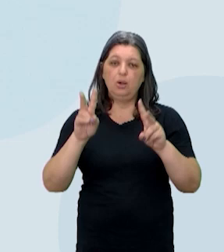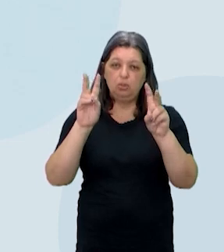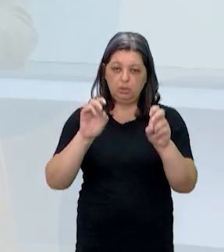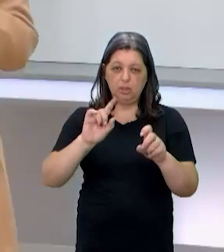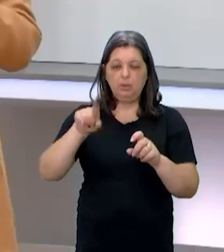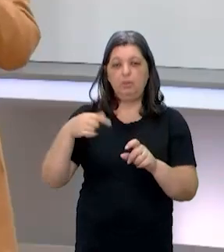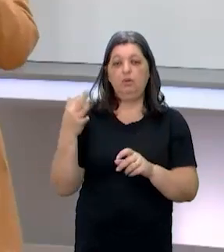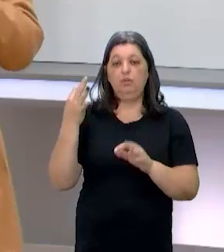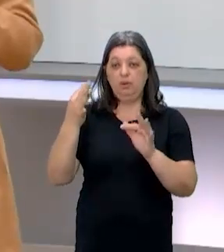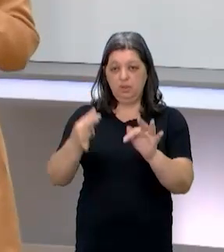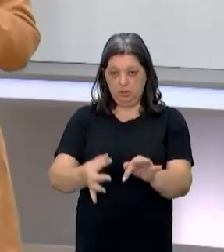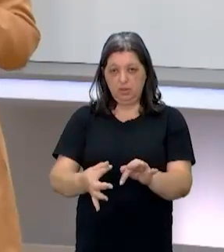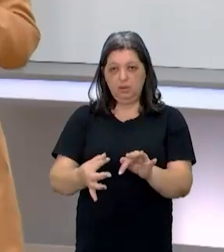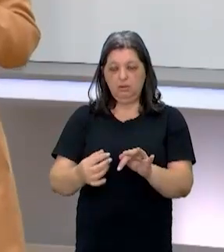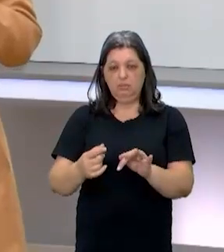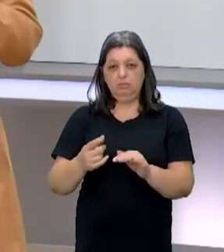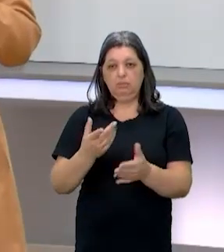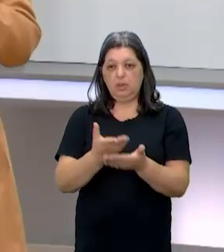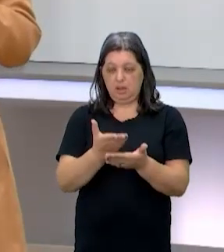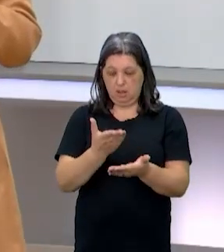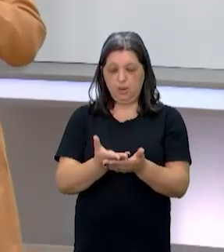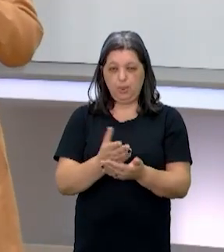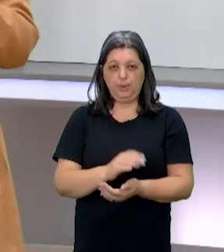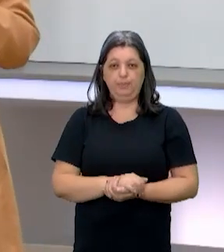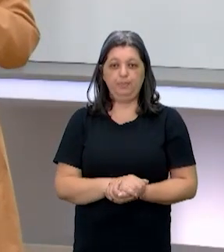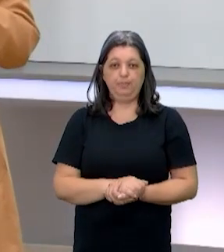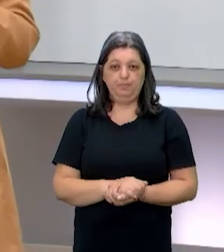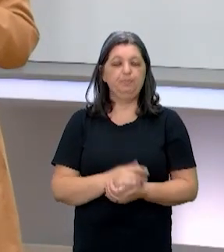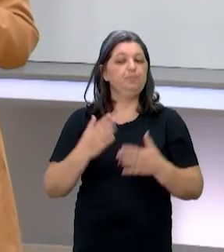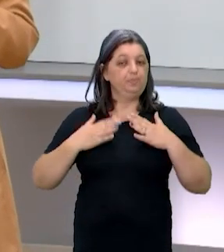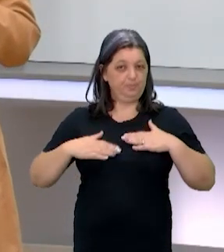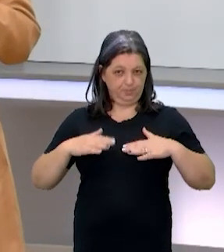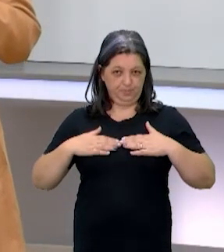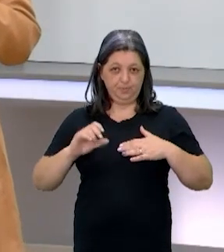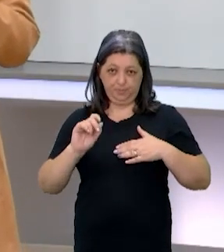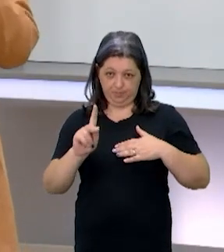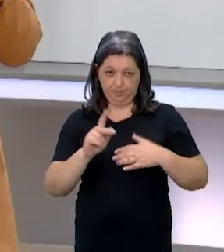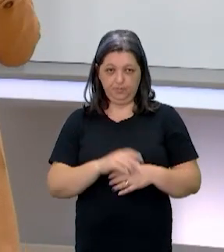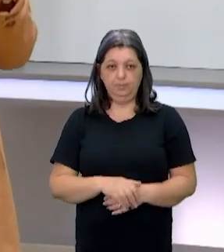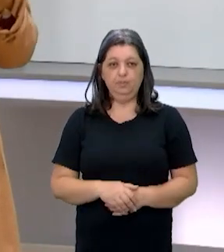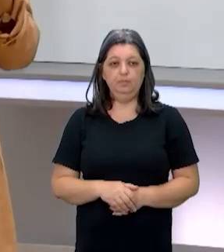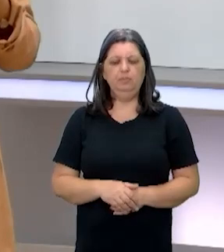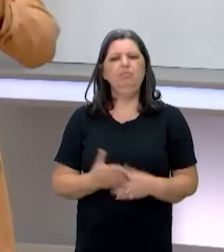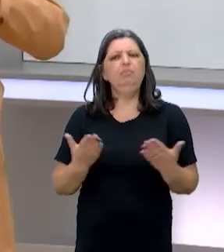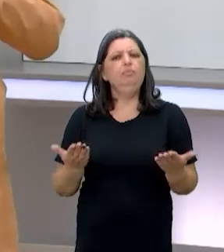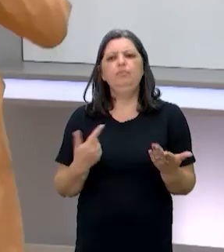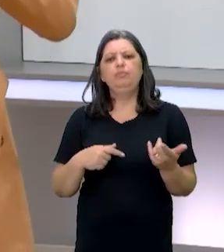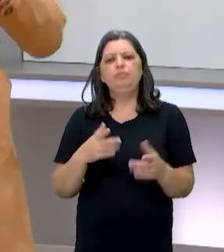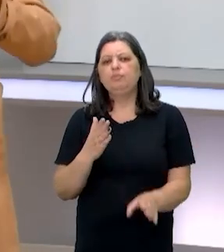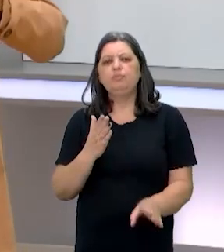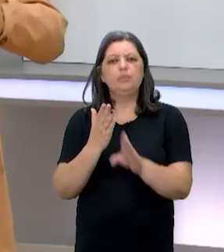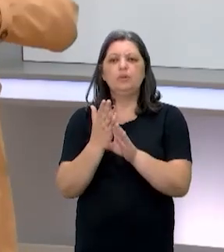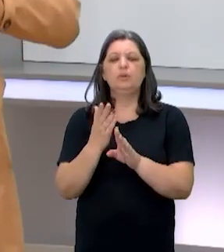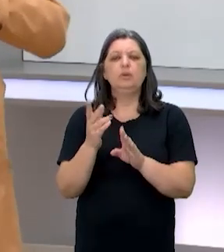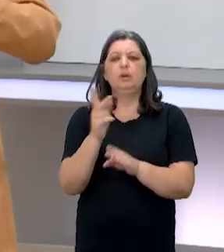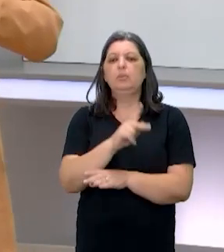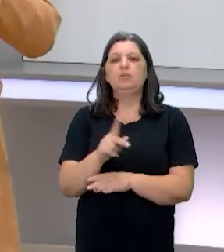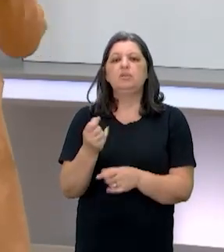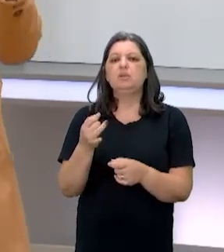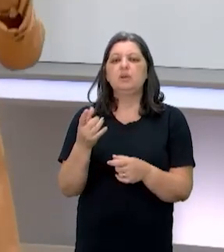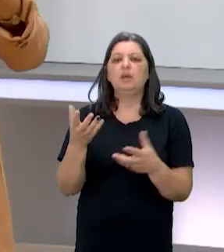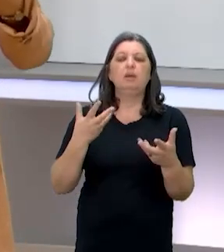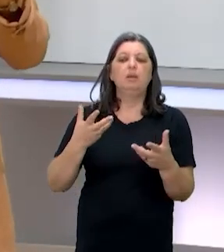conectivos, que é o assunto mais para o finalzinho desta aula. Fique tranquilo, tá bom? E onde eu posso encontrar, professora, se eu quiser,